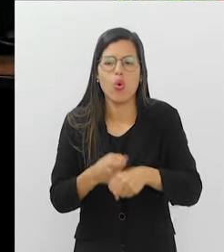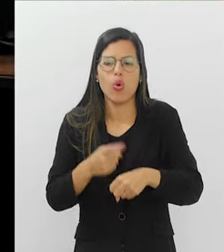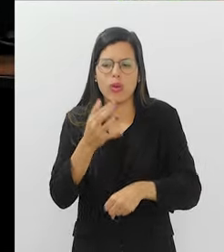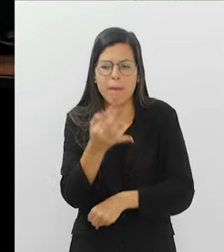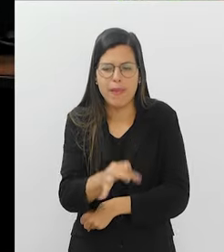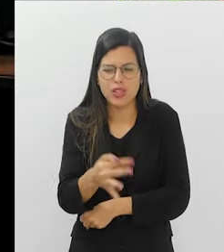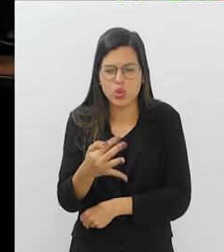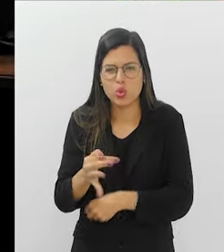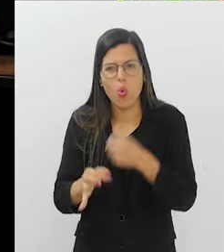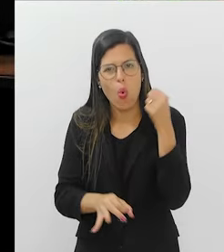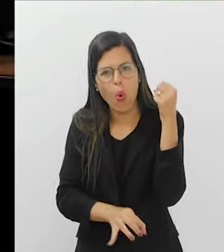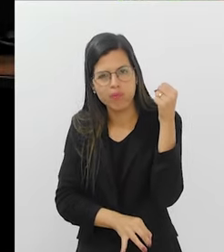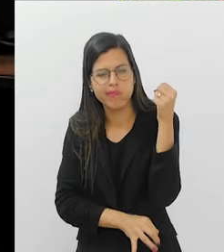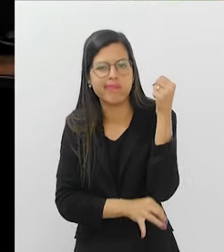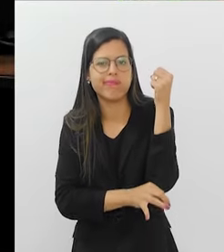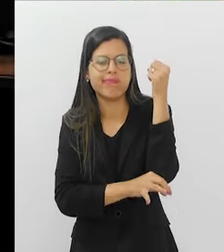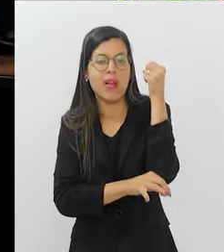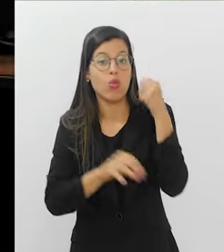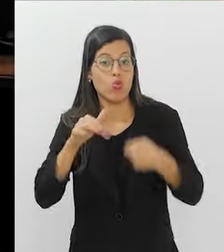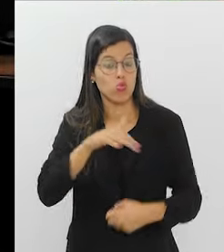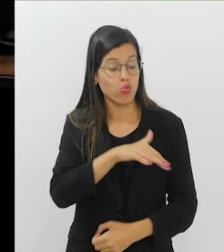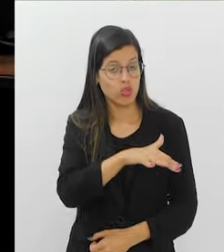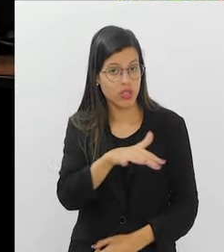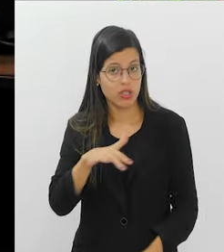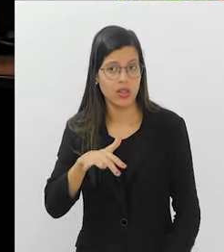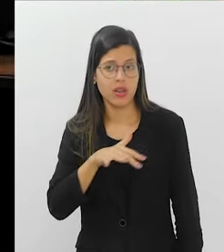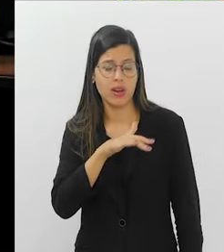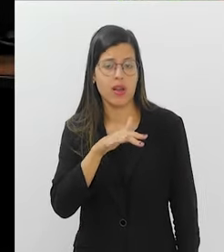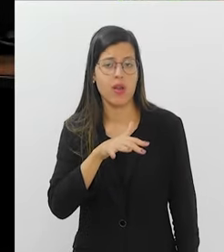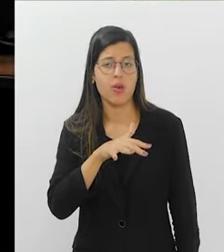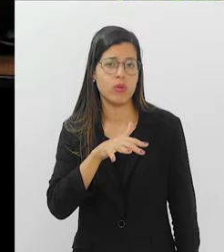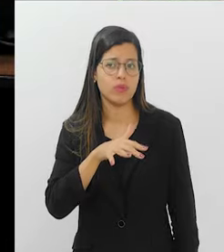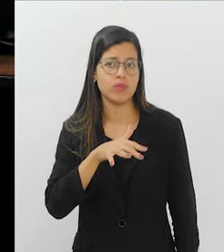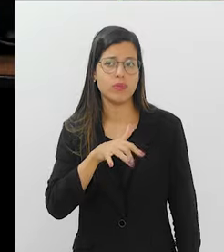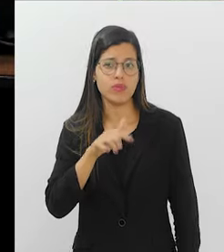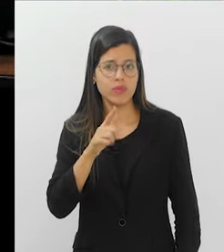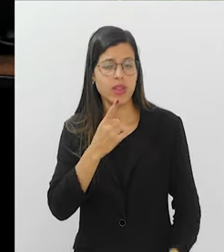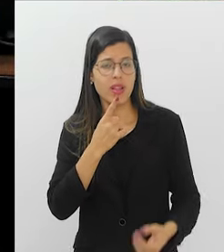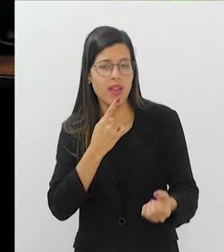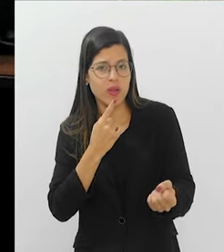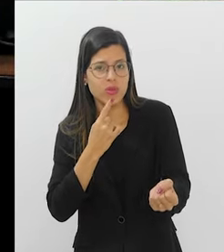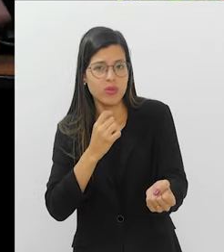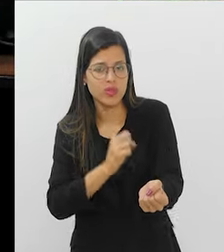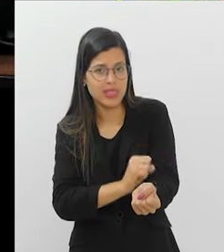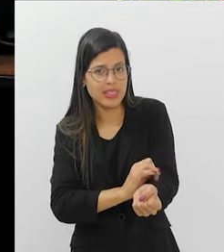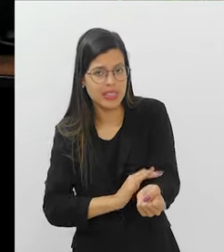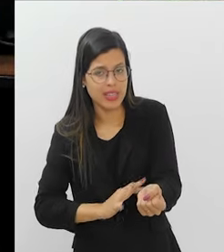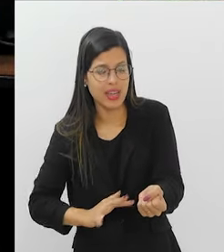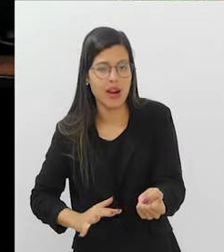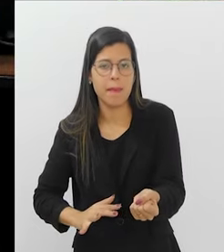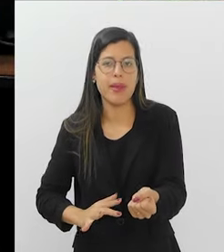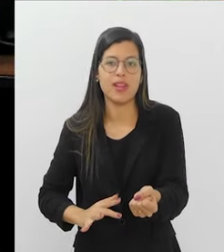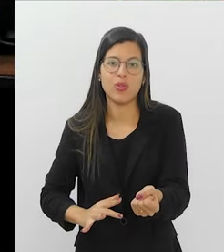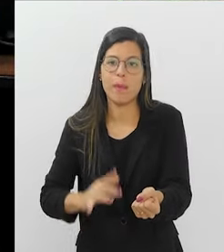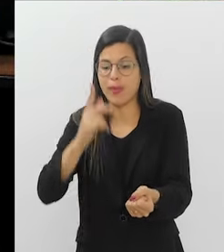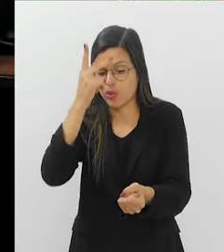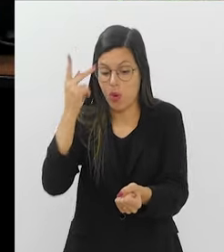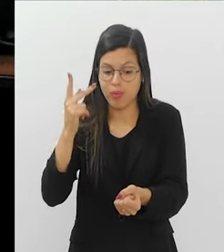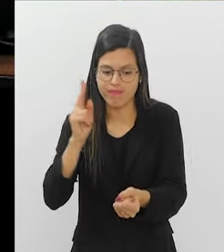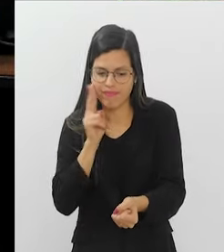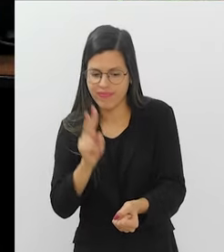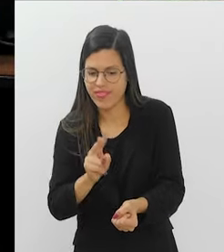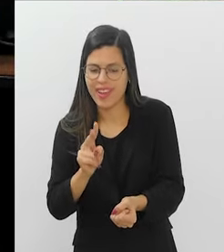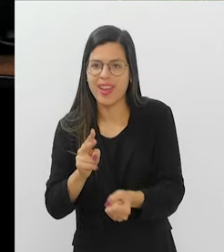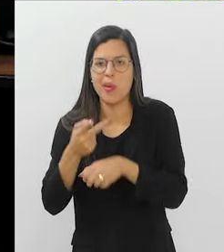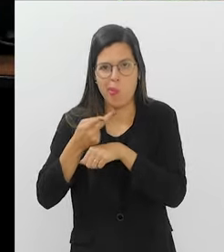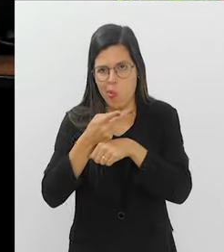machucar o canal anal. Então, no geral, que é o sangramento que traz o paciente para a